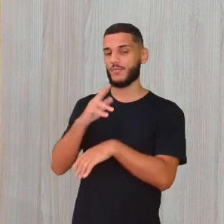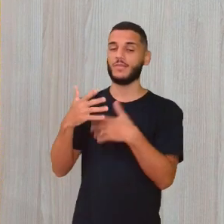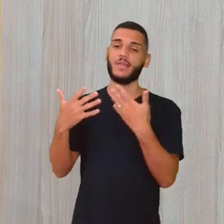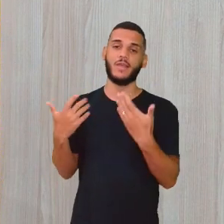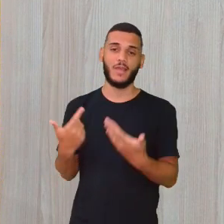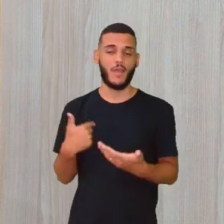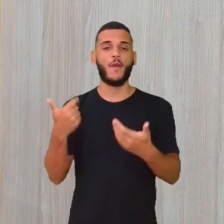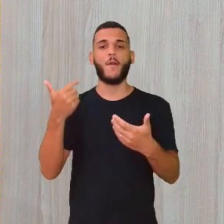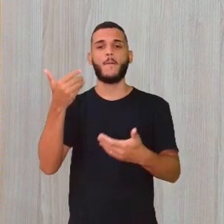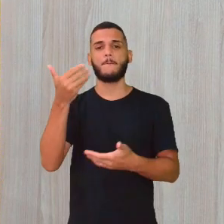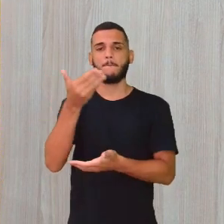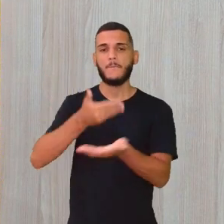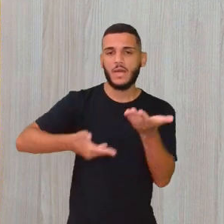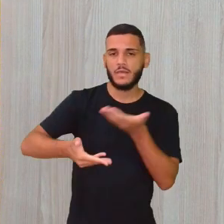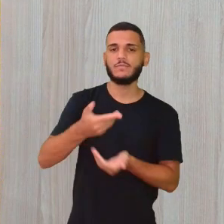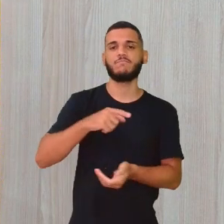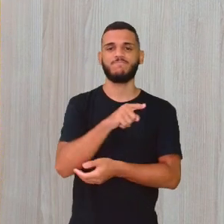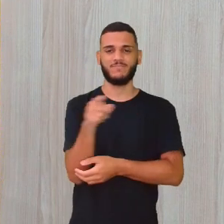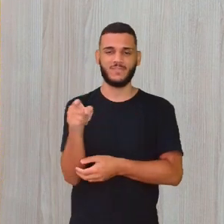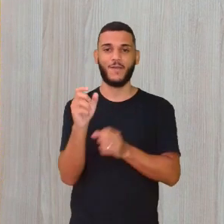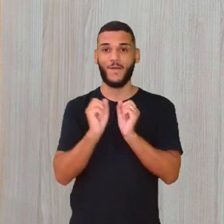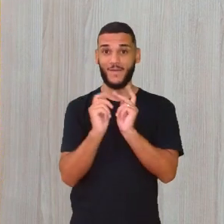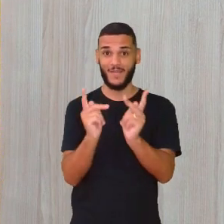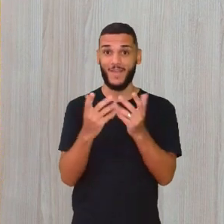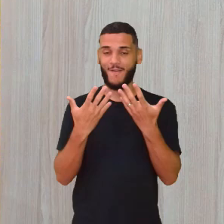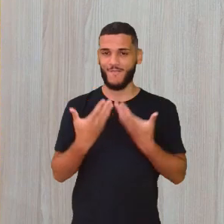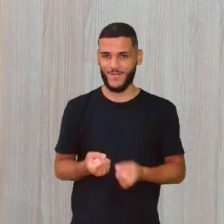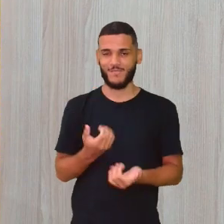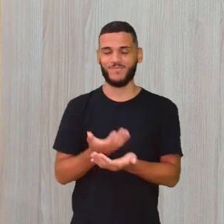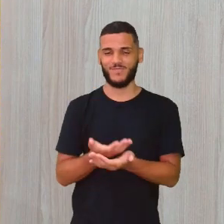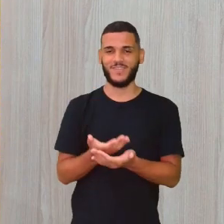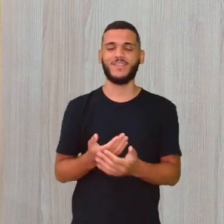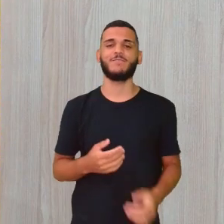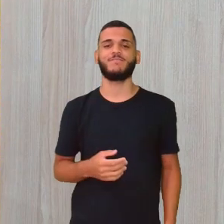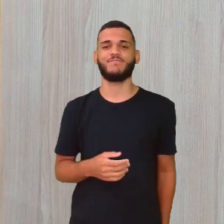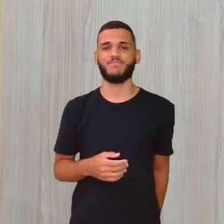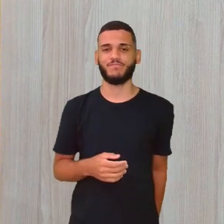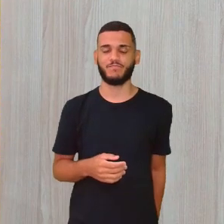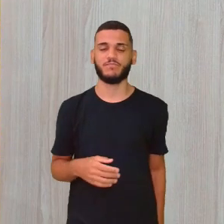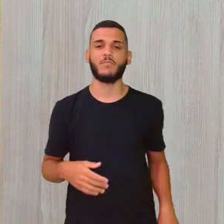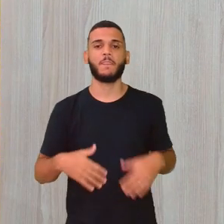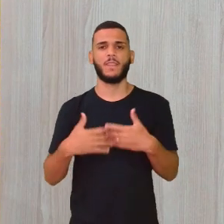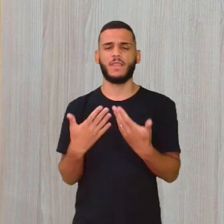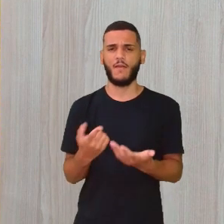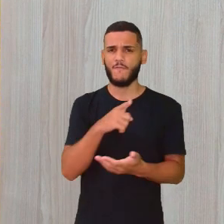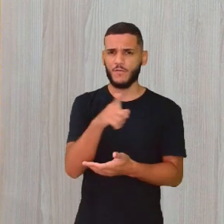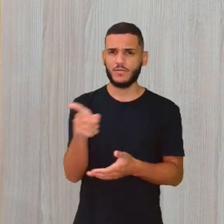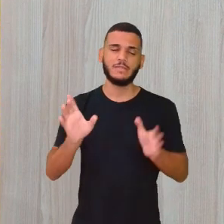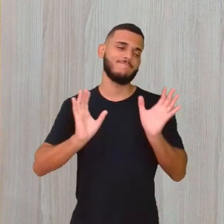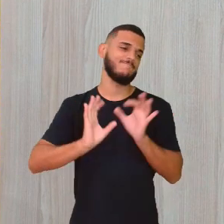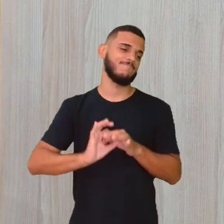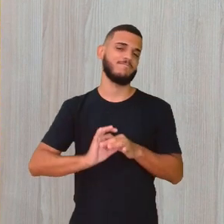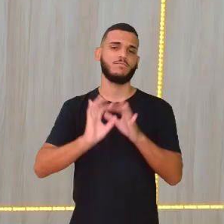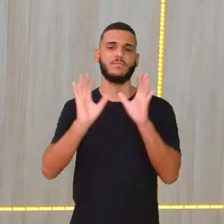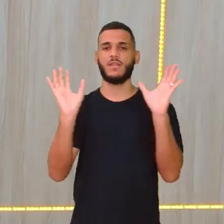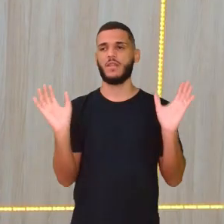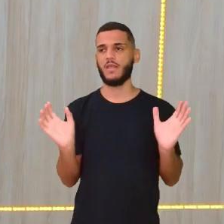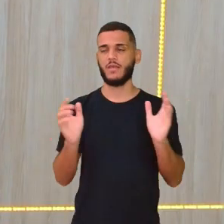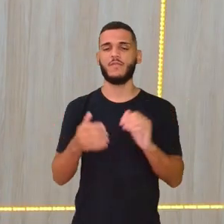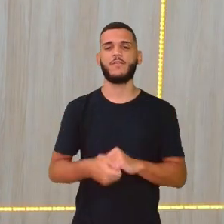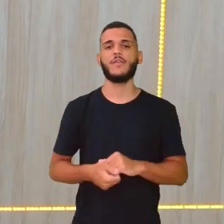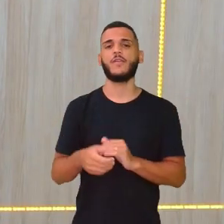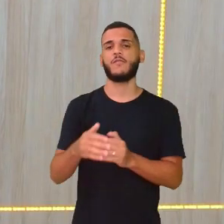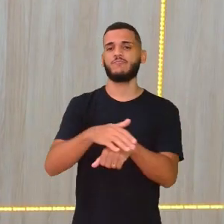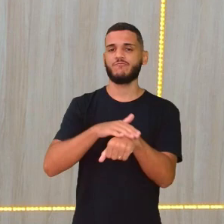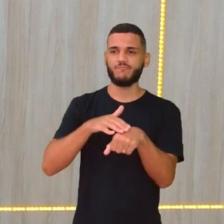para a gente poder bater aquele papinho, certo, pessoal? Vamos lá, nossa aula. Pois é, fiquem à vontade aí para